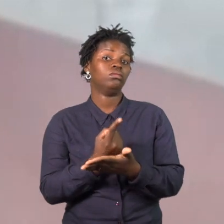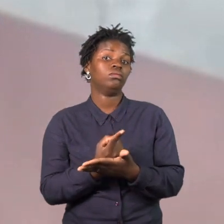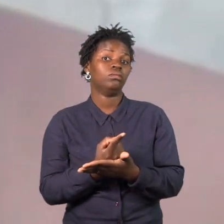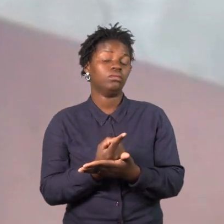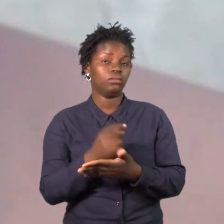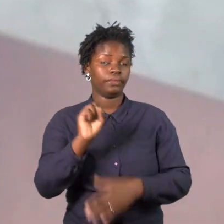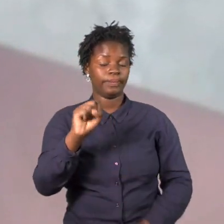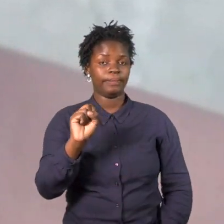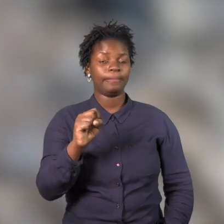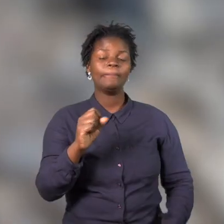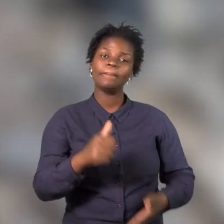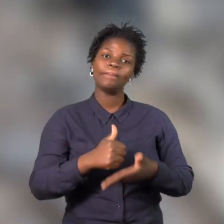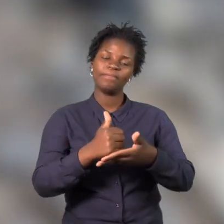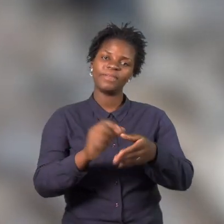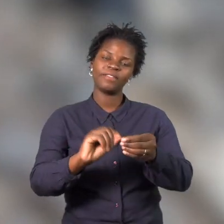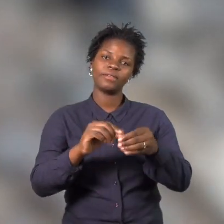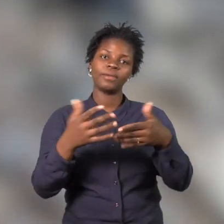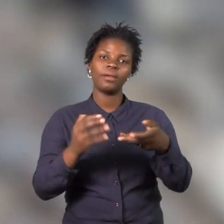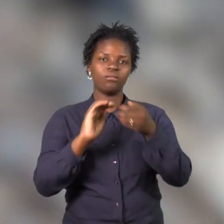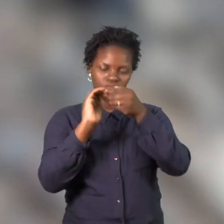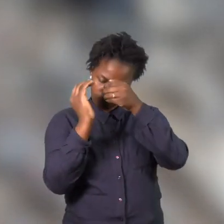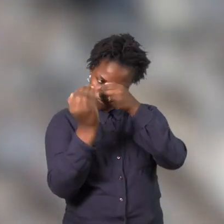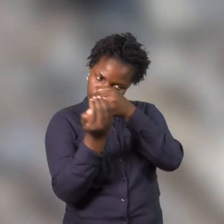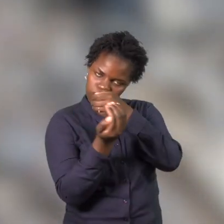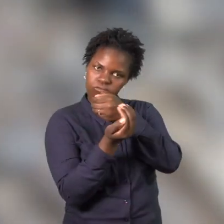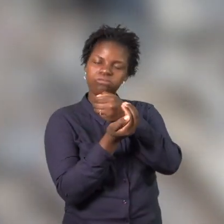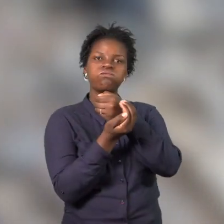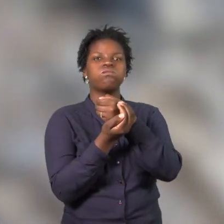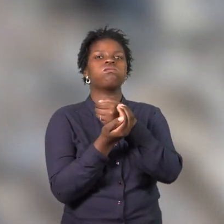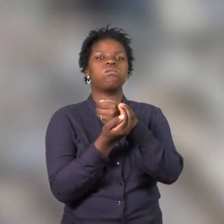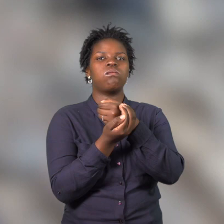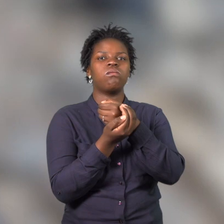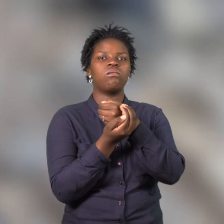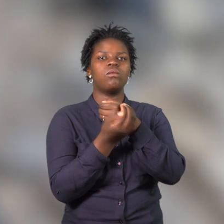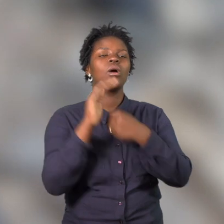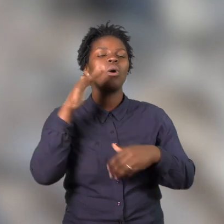aceder ao mercado de trabalho. O que acontece é que as pessoas, quando olham para mim agora,